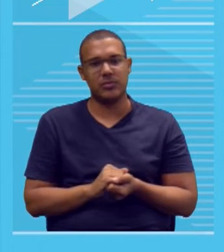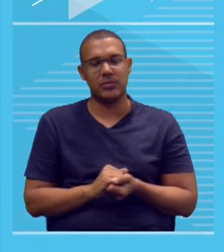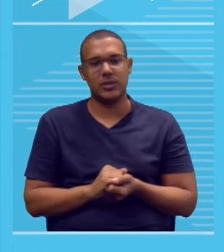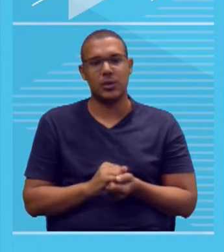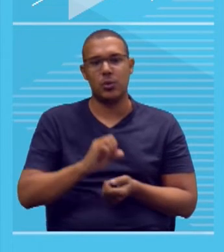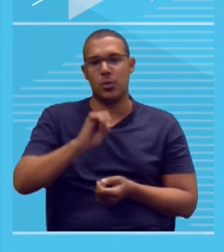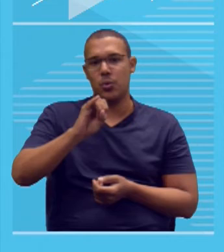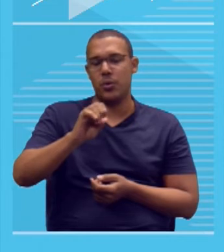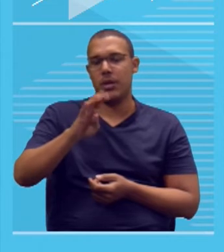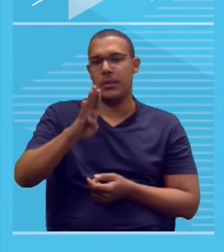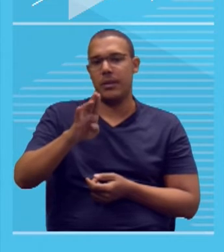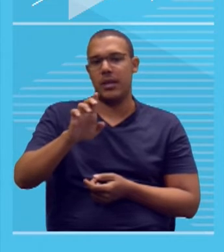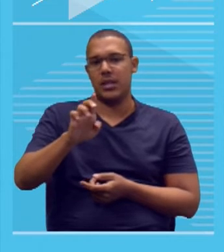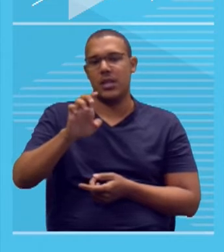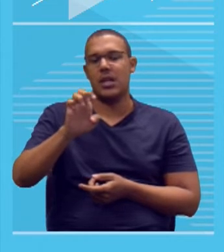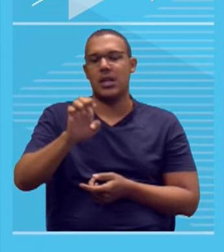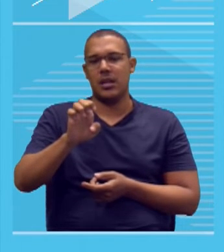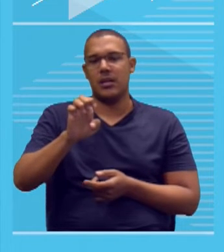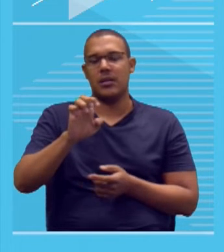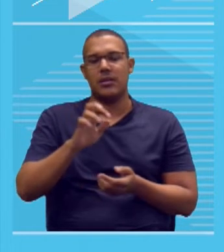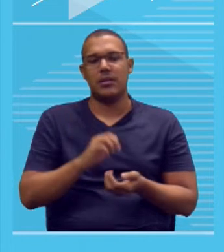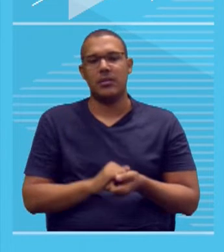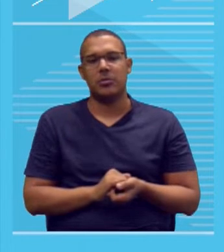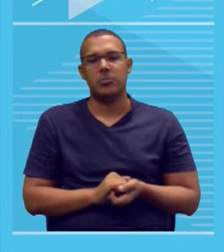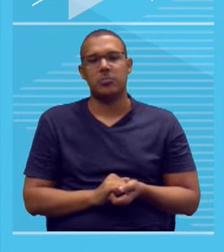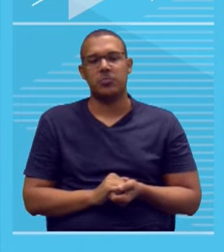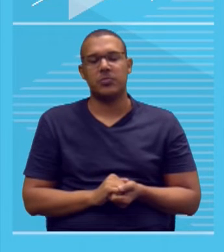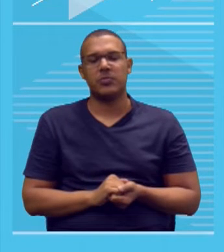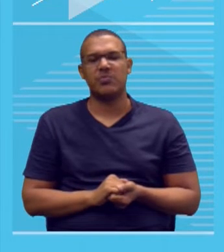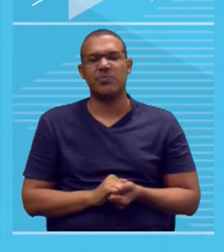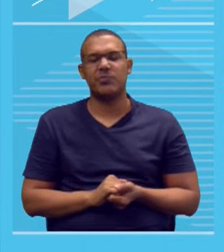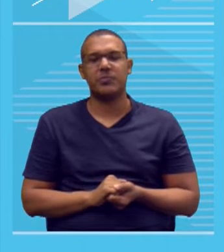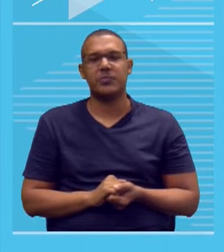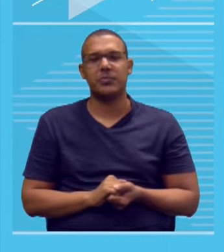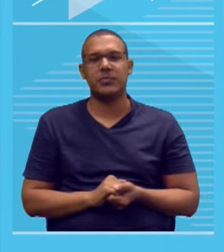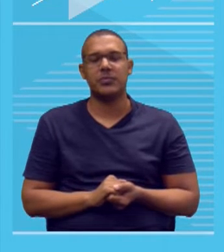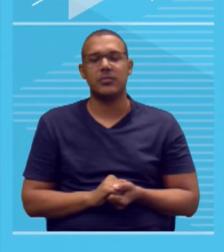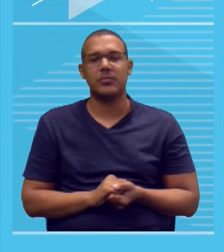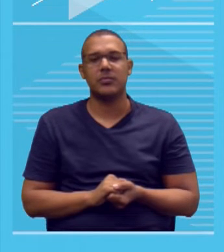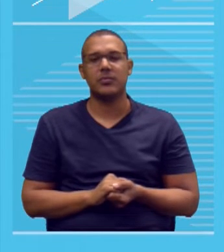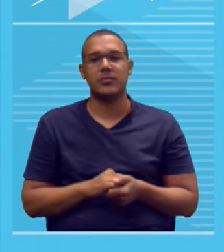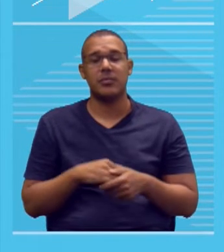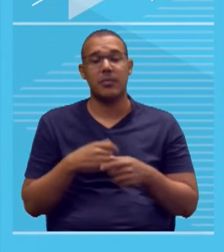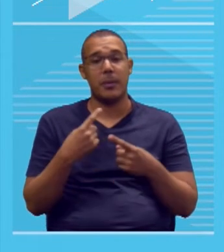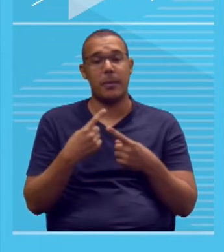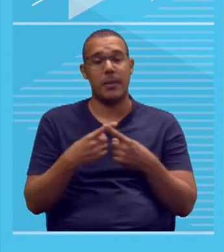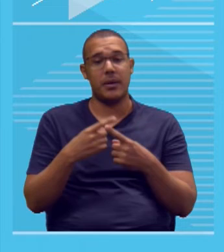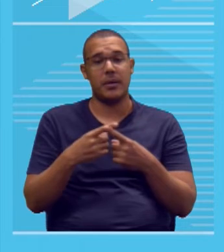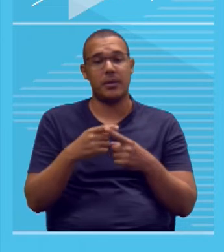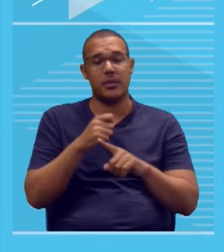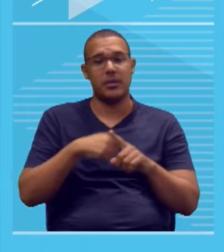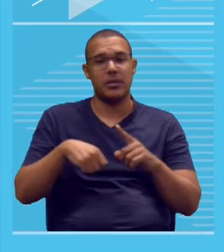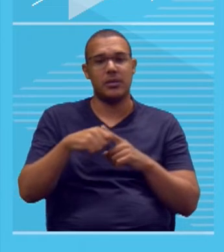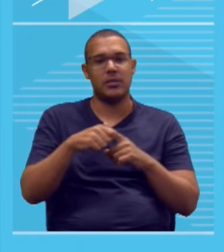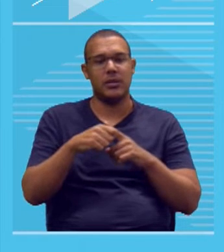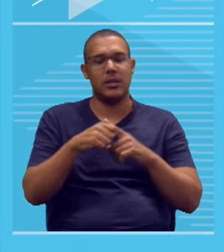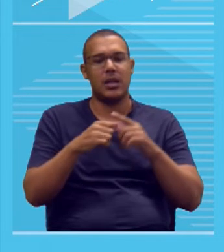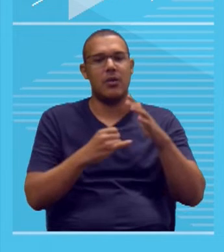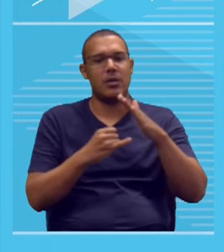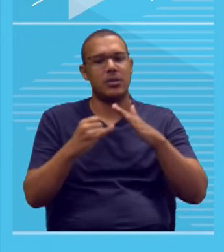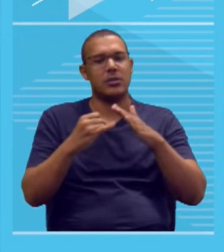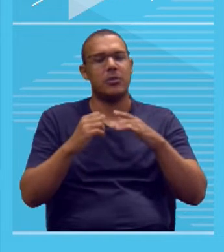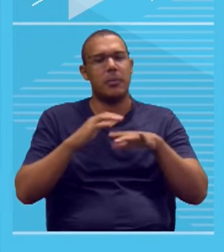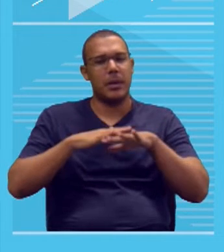Geografia e Estatística. Um excelente argumento de autoridade, tá? Porque perante a sociedade, é um órgão que, além de